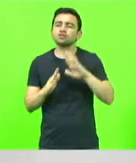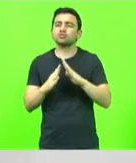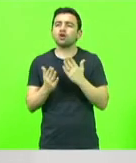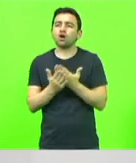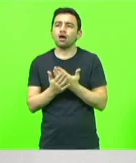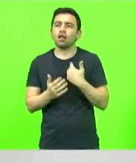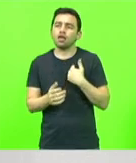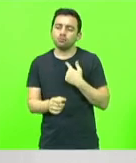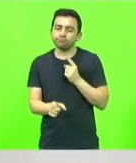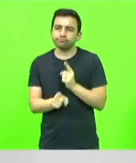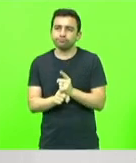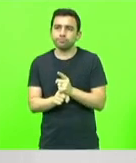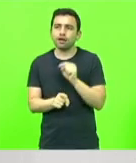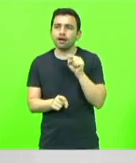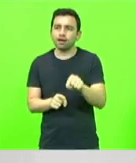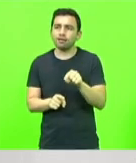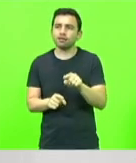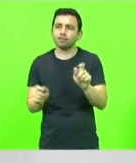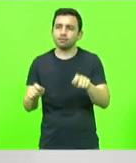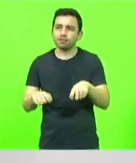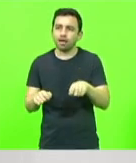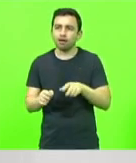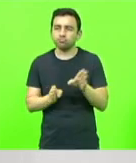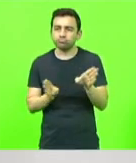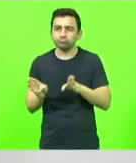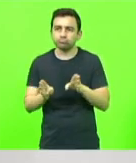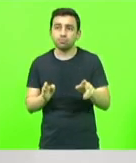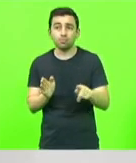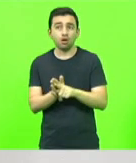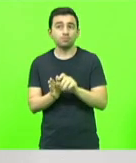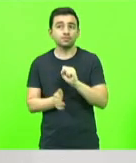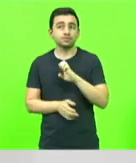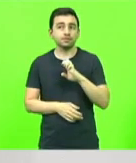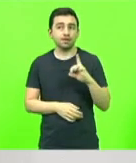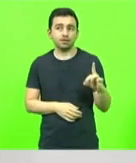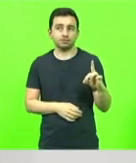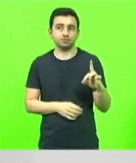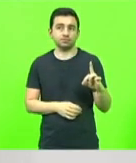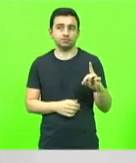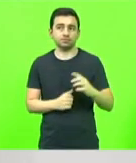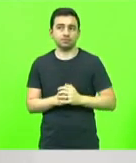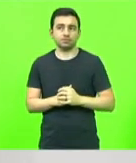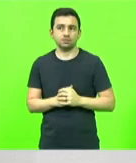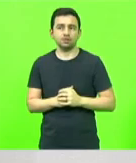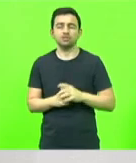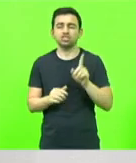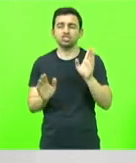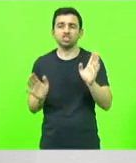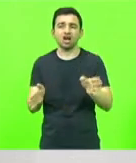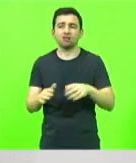análise da viabilidade pela sede. Ou seja, está na gaveta.